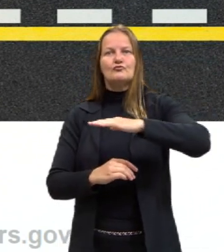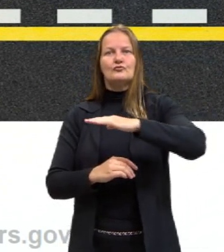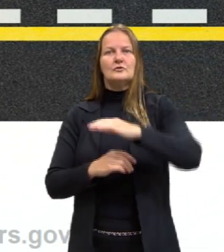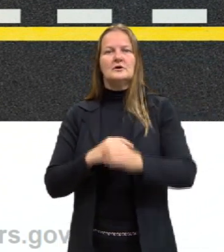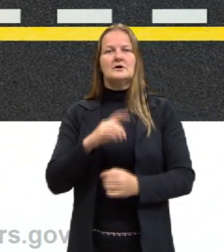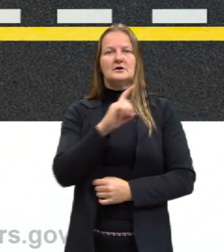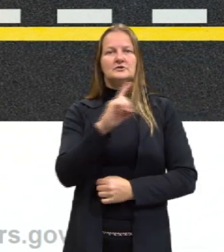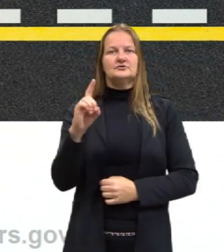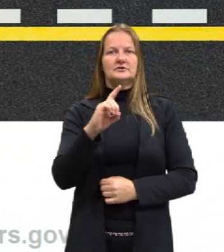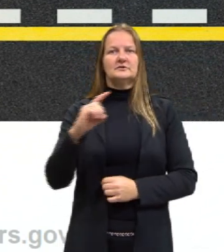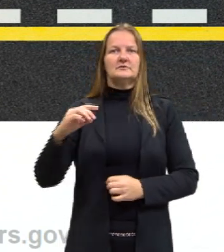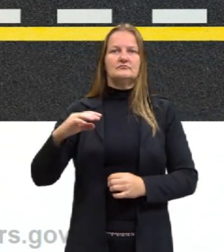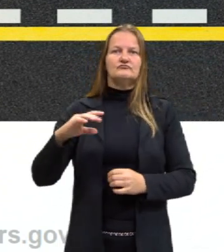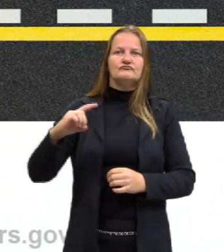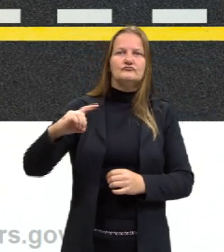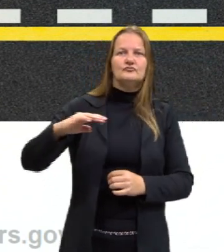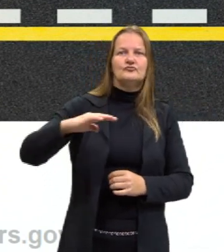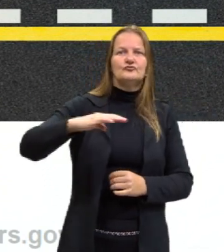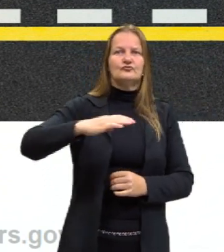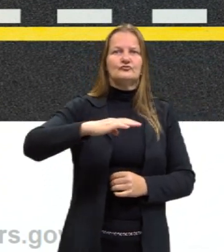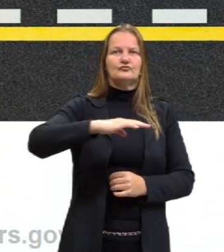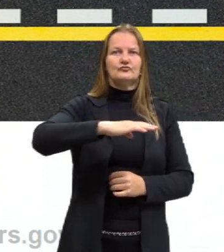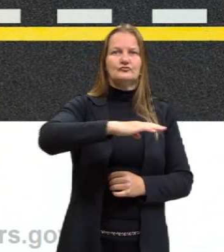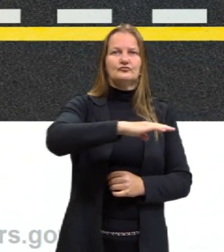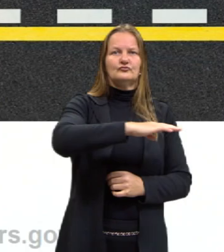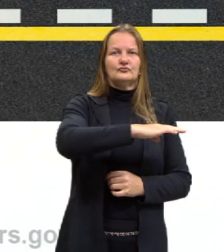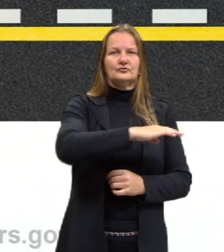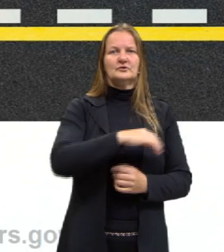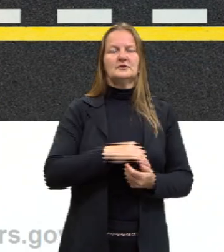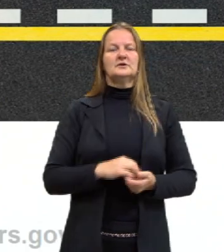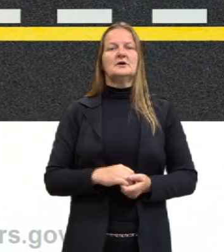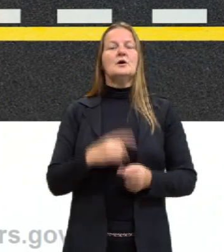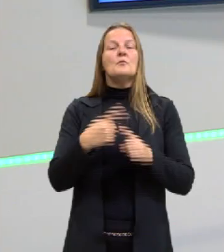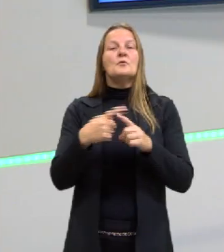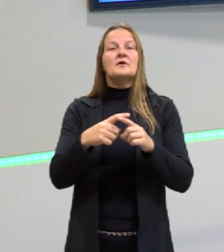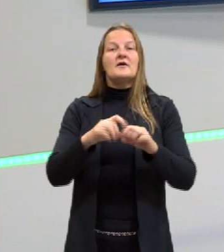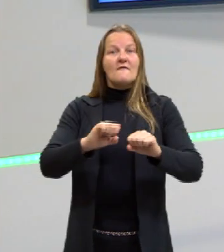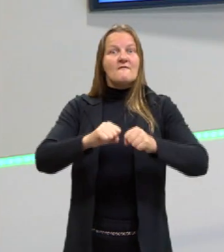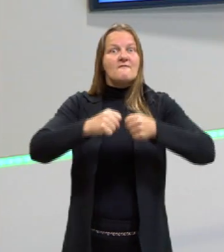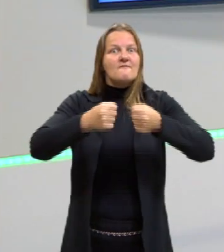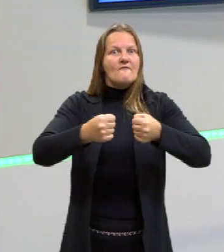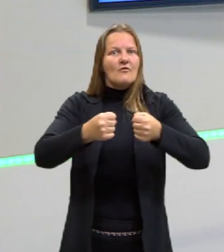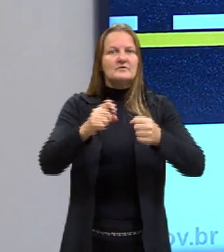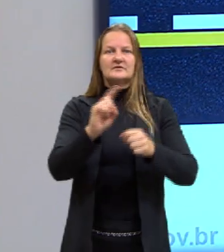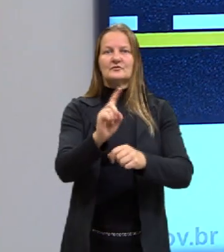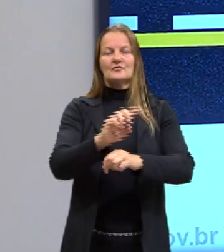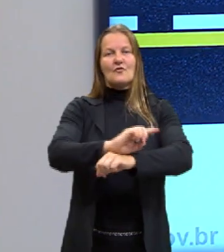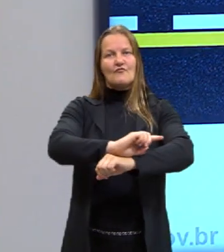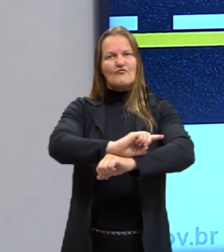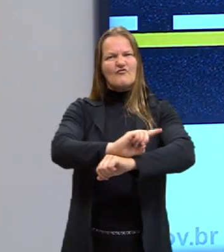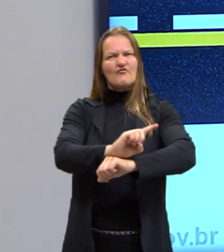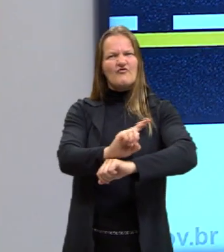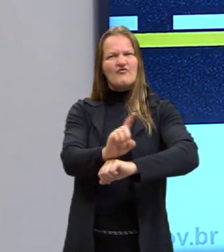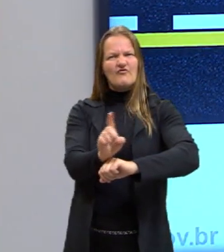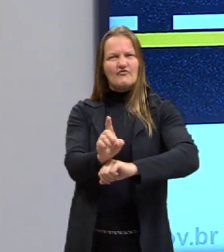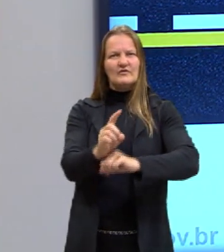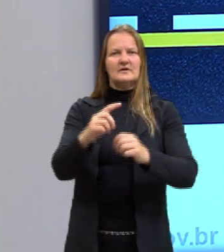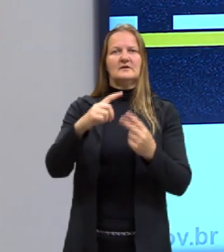Aqui a gente tem a velocidade dele apontando para a direita. Lembrando que não é uma força, é um vetor velocidade. Esse V aqui.